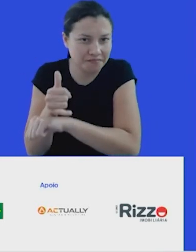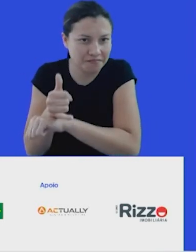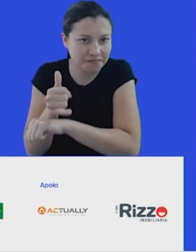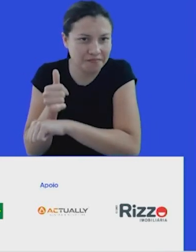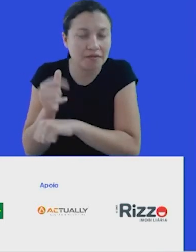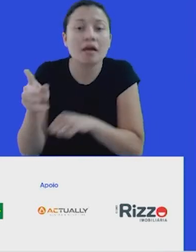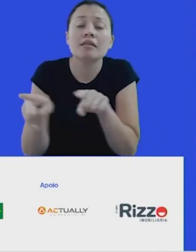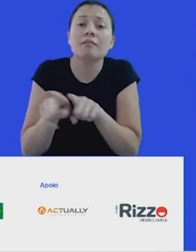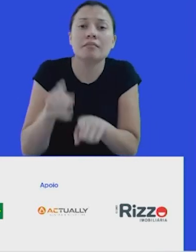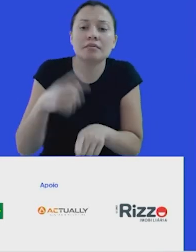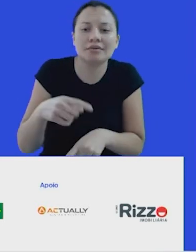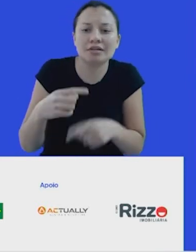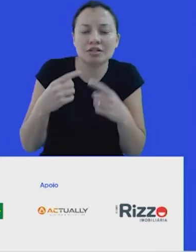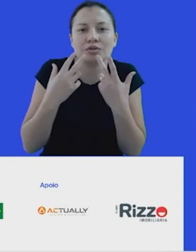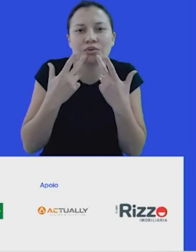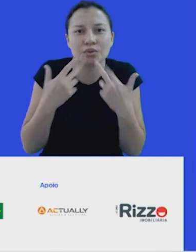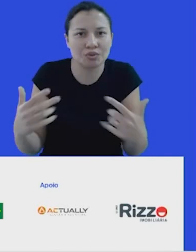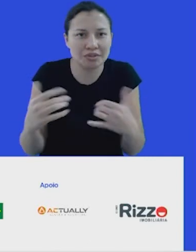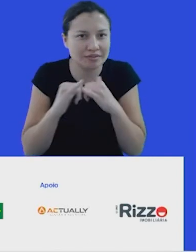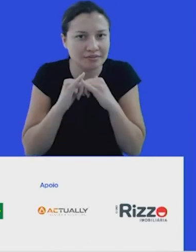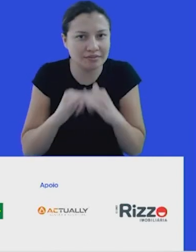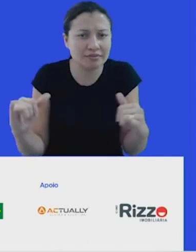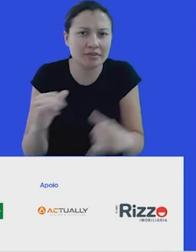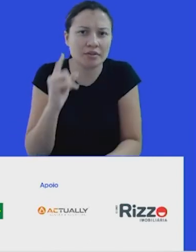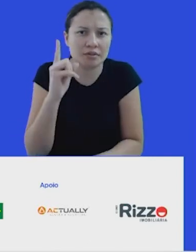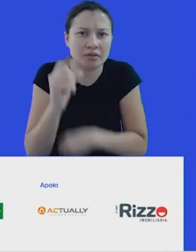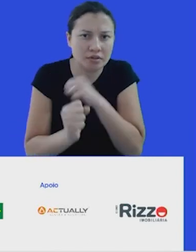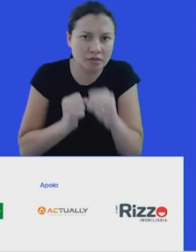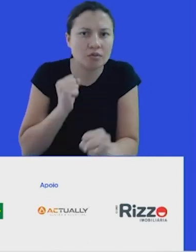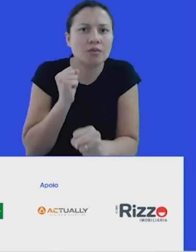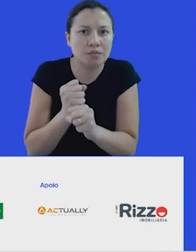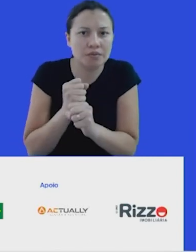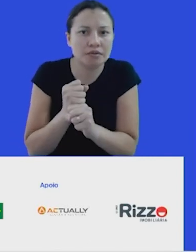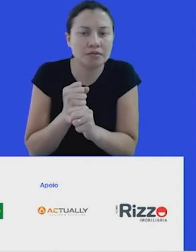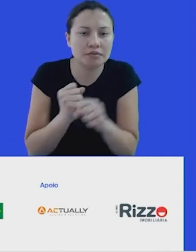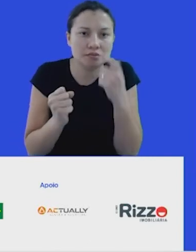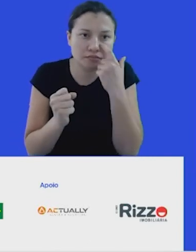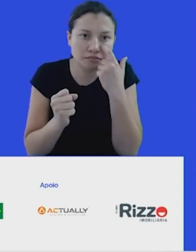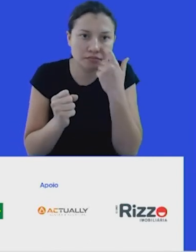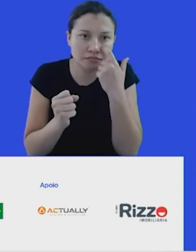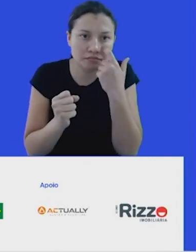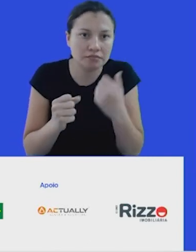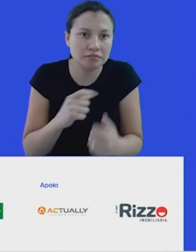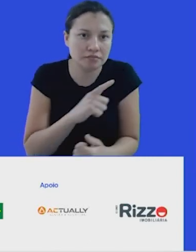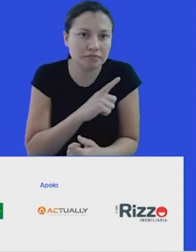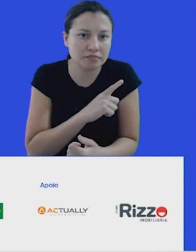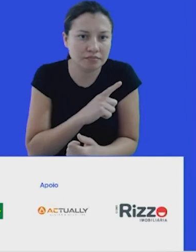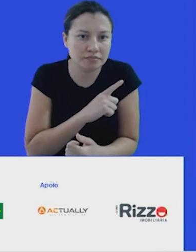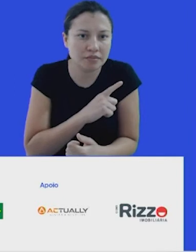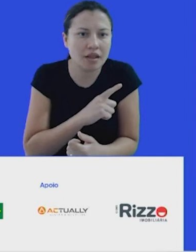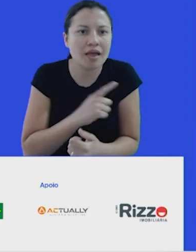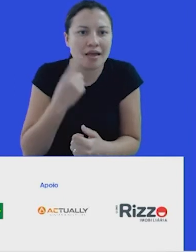mais recente notícia, já tem um tempo, vai fazer um ano que a gente lançou nosso fundo Asolab Ventures, a gente está